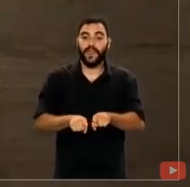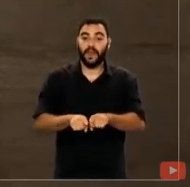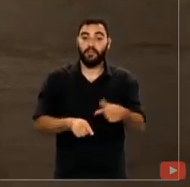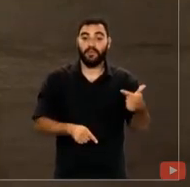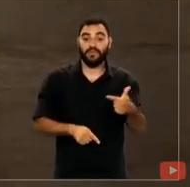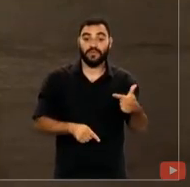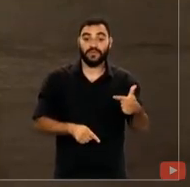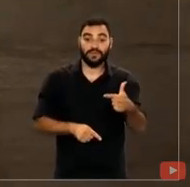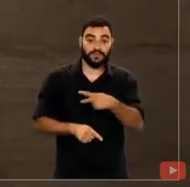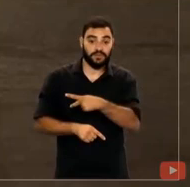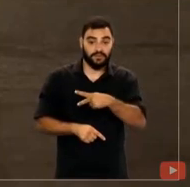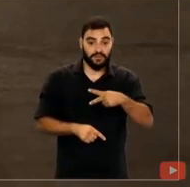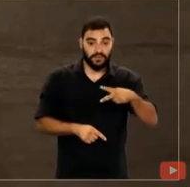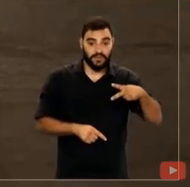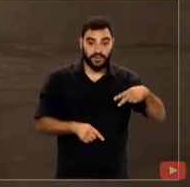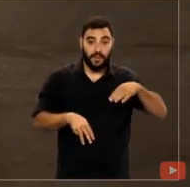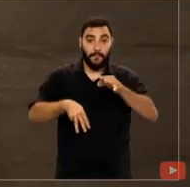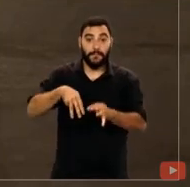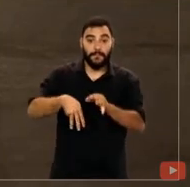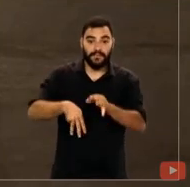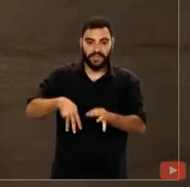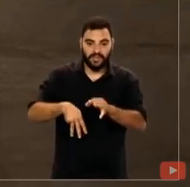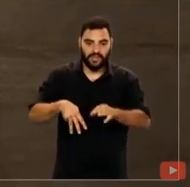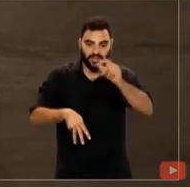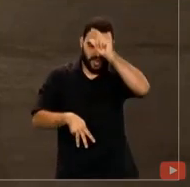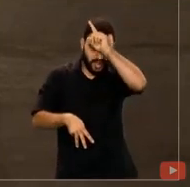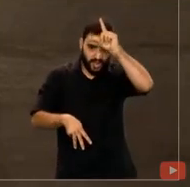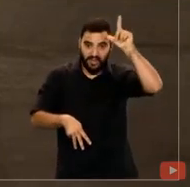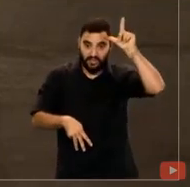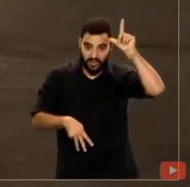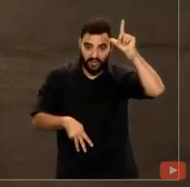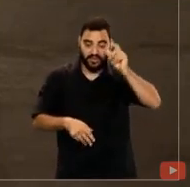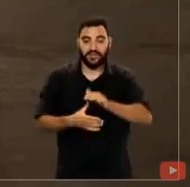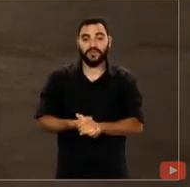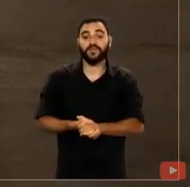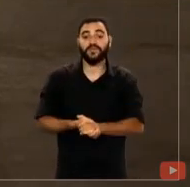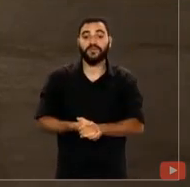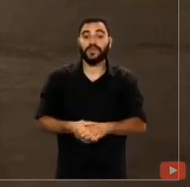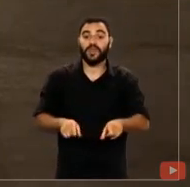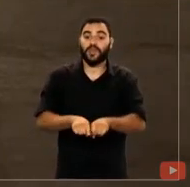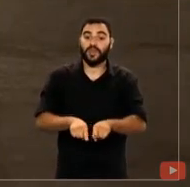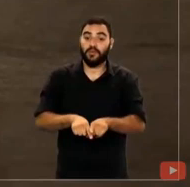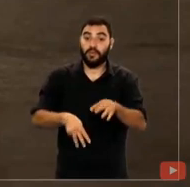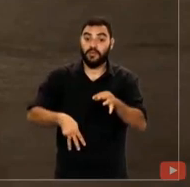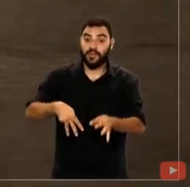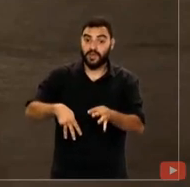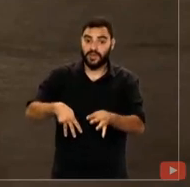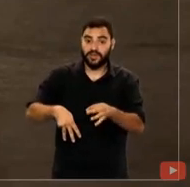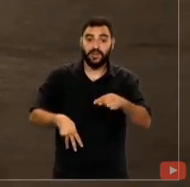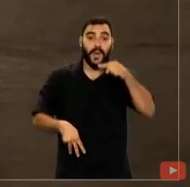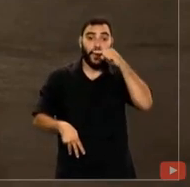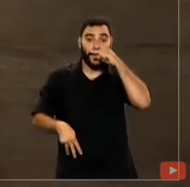-presidente, ministro Ricardo Lewandowski. Cumprimento, sua excelência, o senhor ministro Edson Fachin,